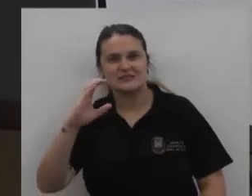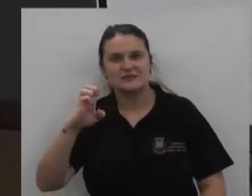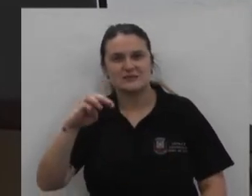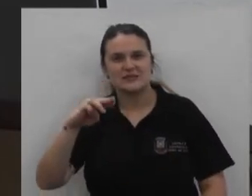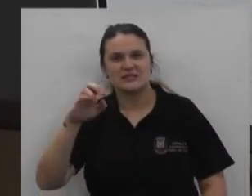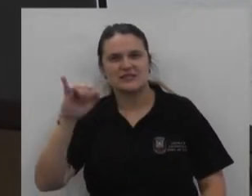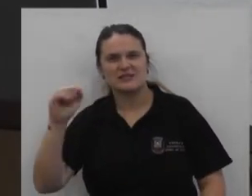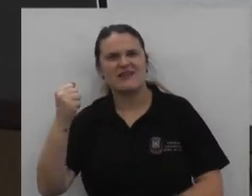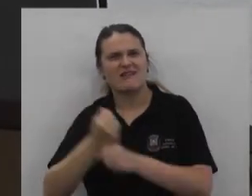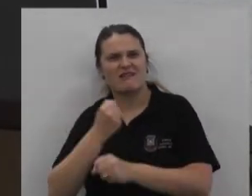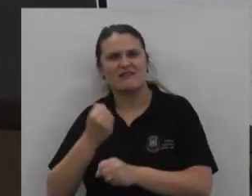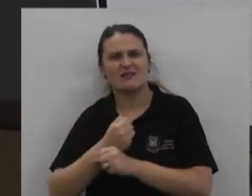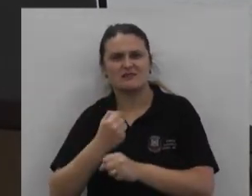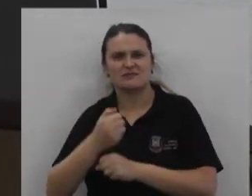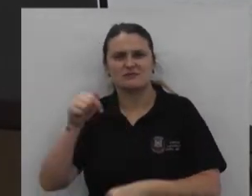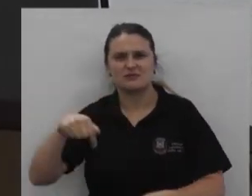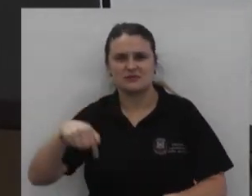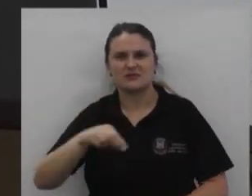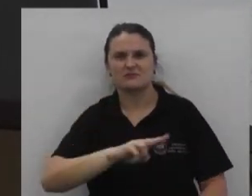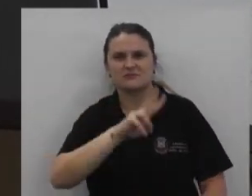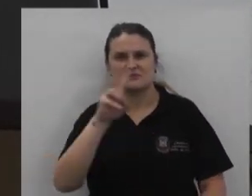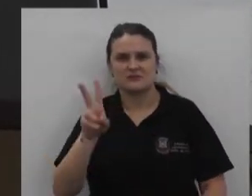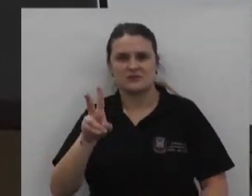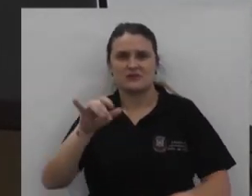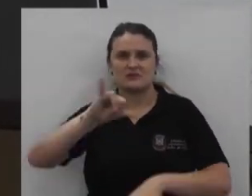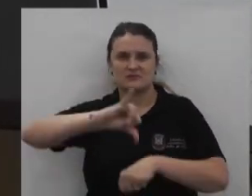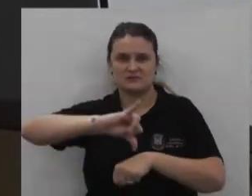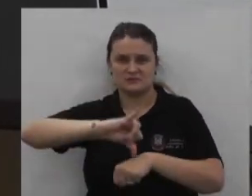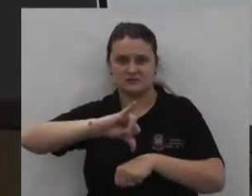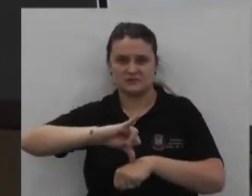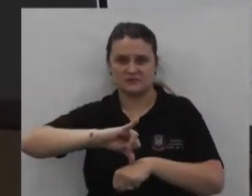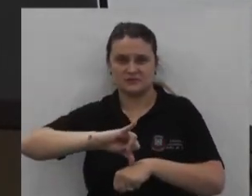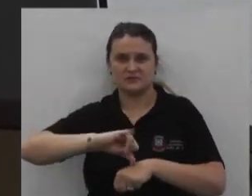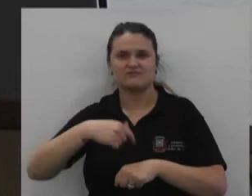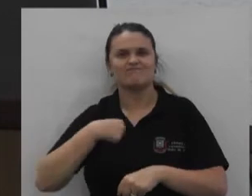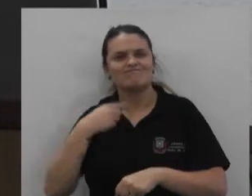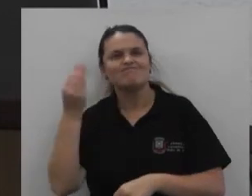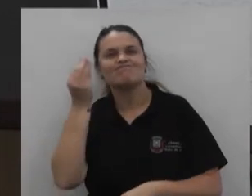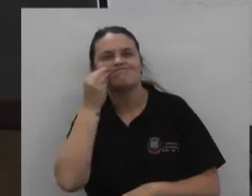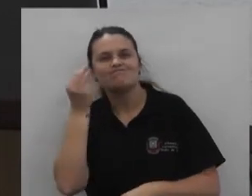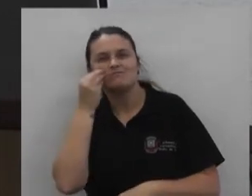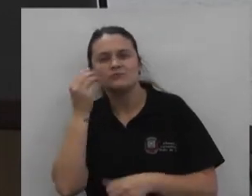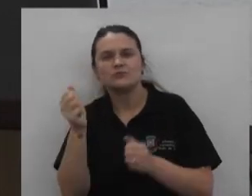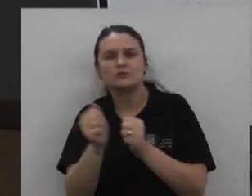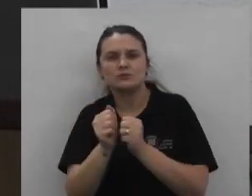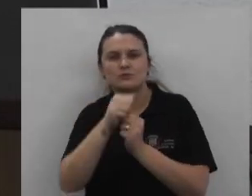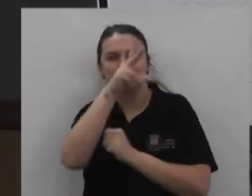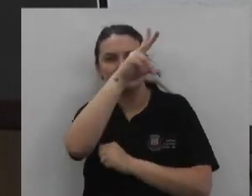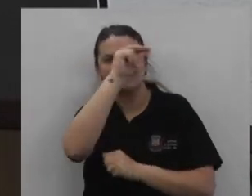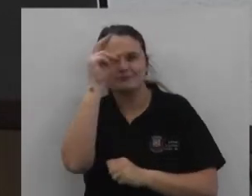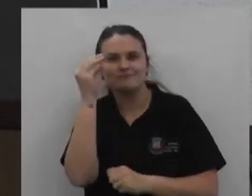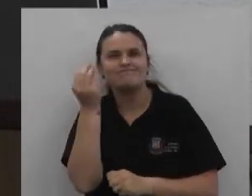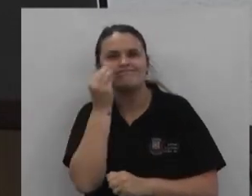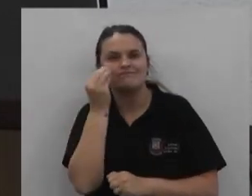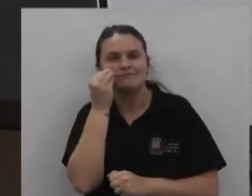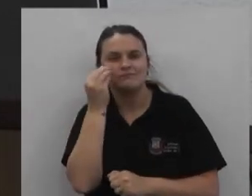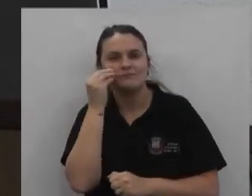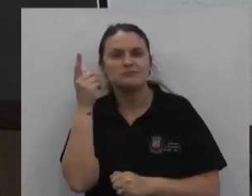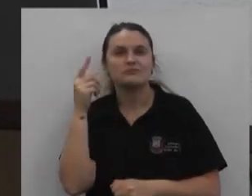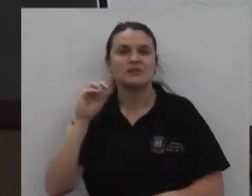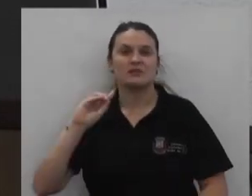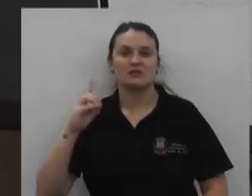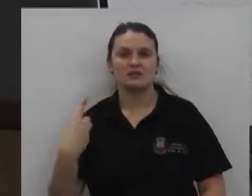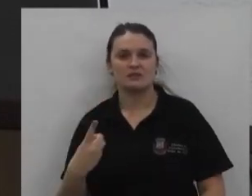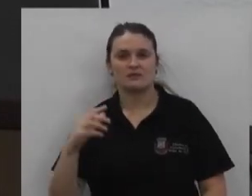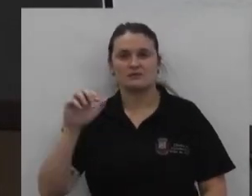E mais Central Então Busquei Com a administração Através